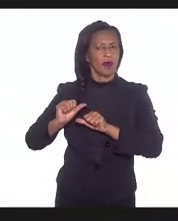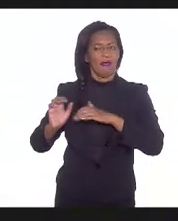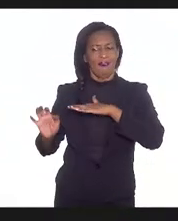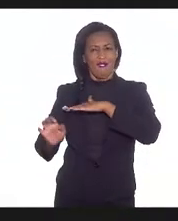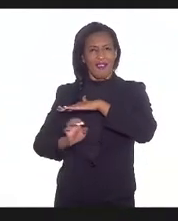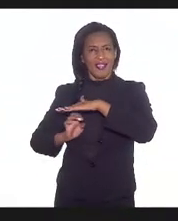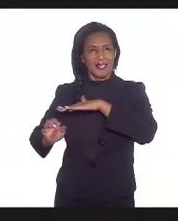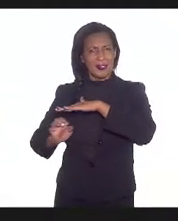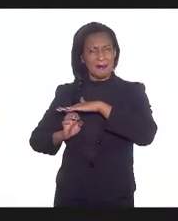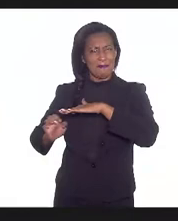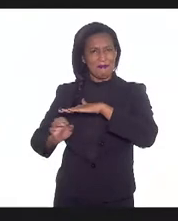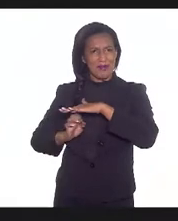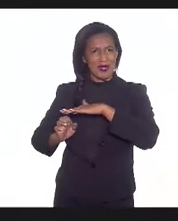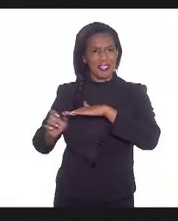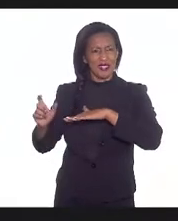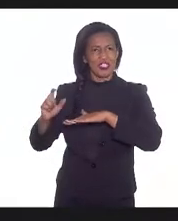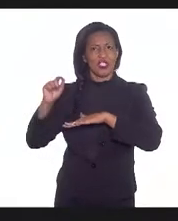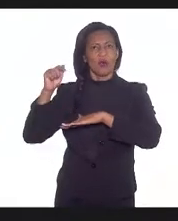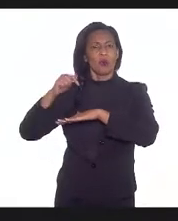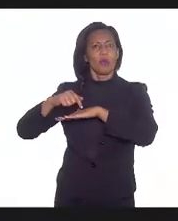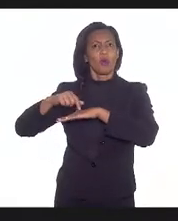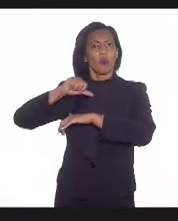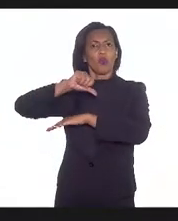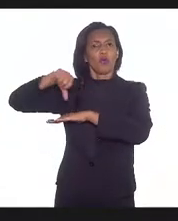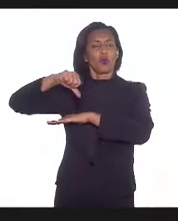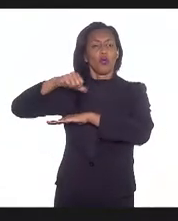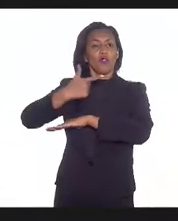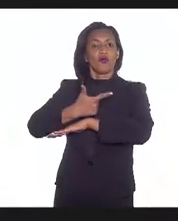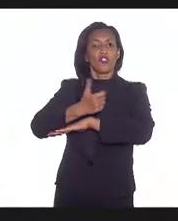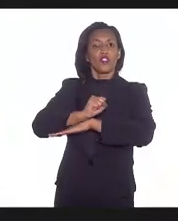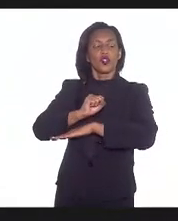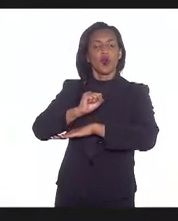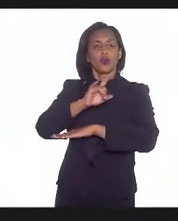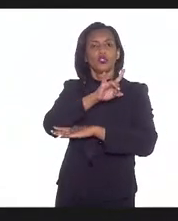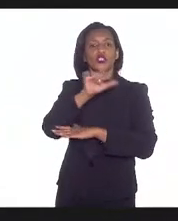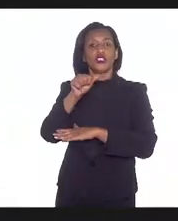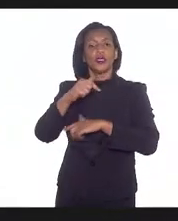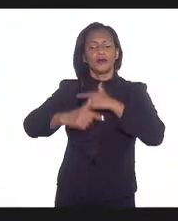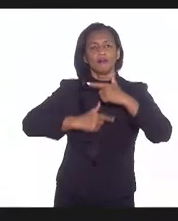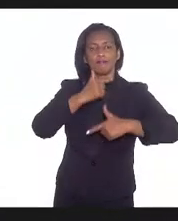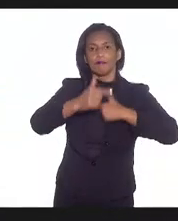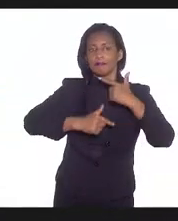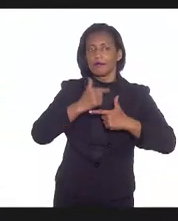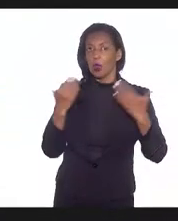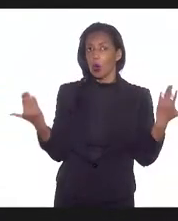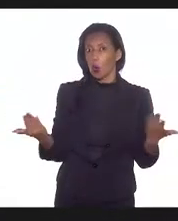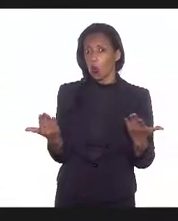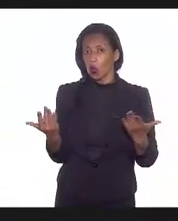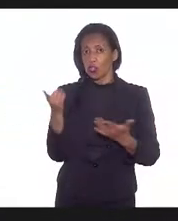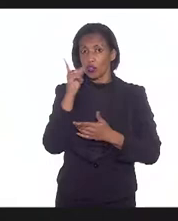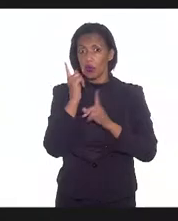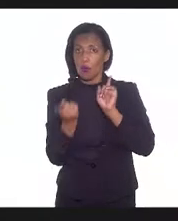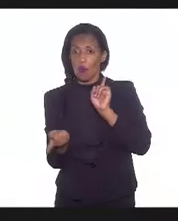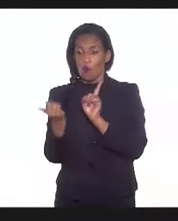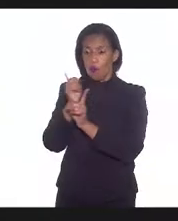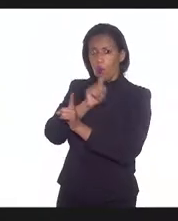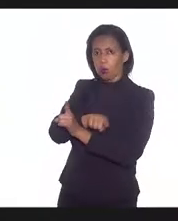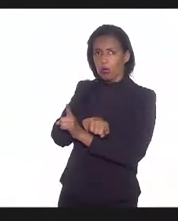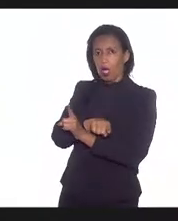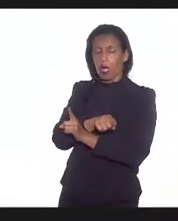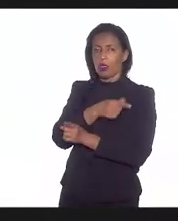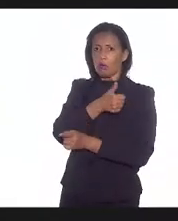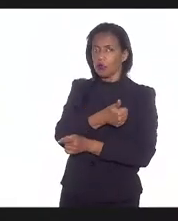chegaram a colocar 28 dias. Hoje, só para lembrar, eles conseguiram retornar aos 14 por